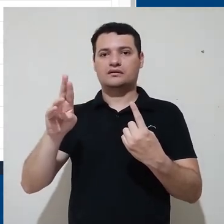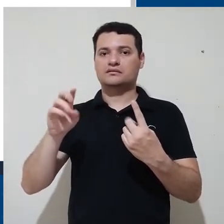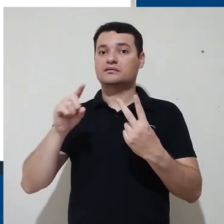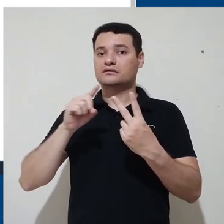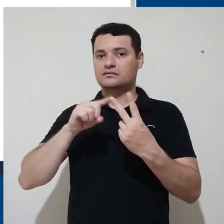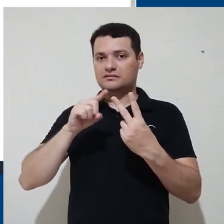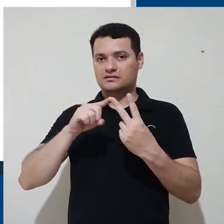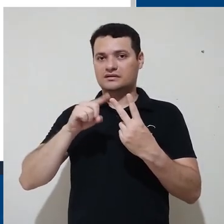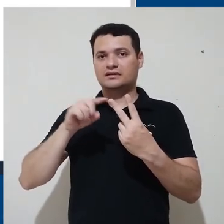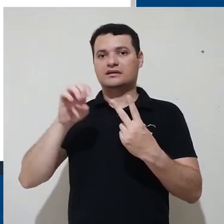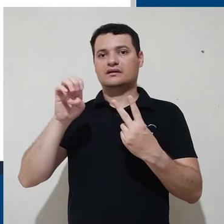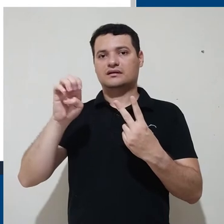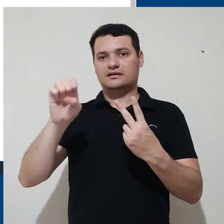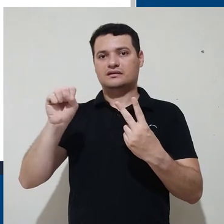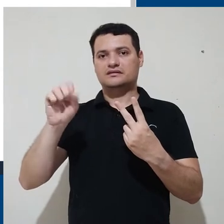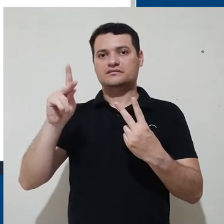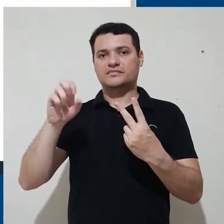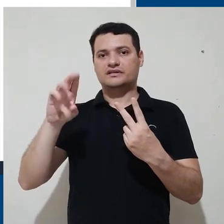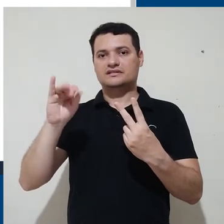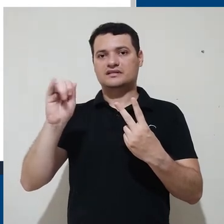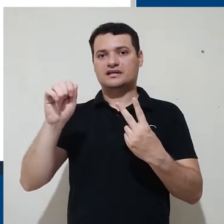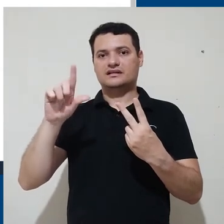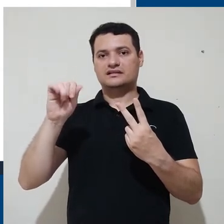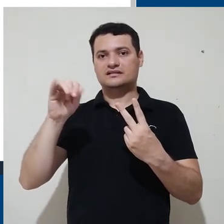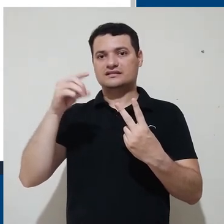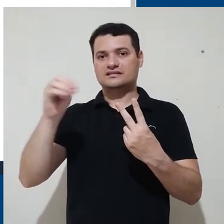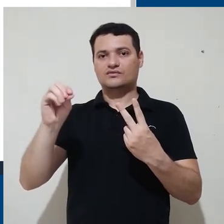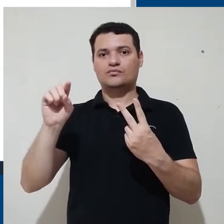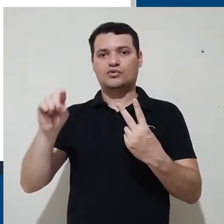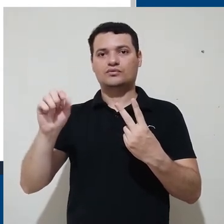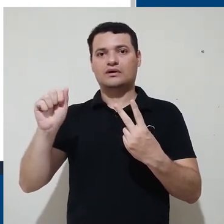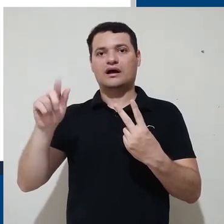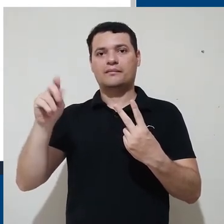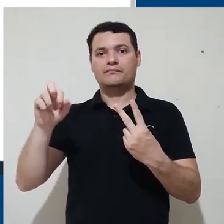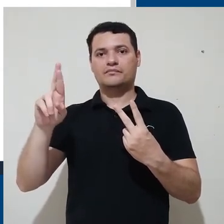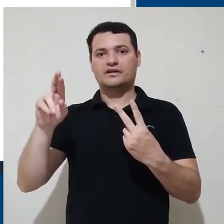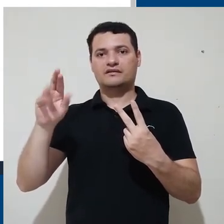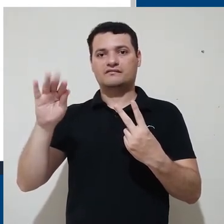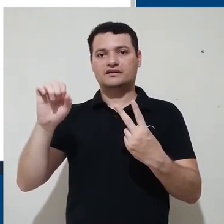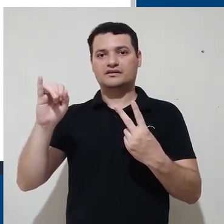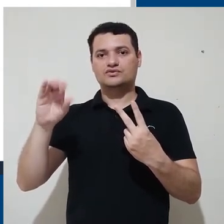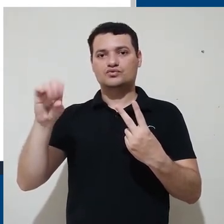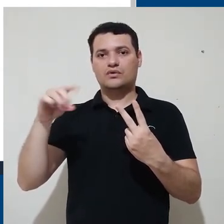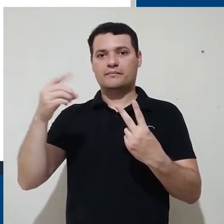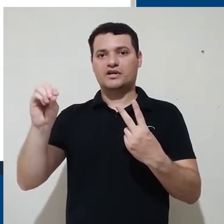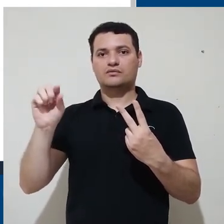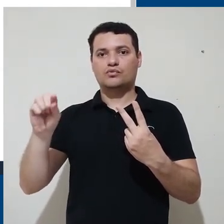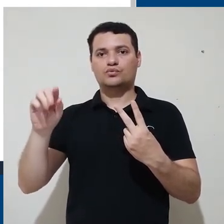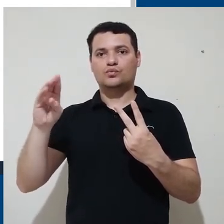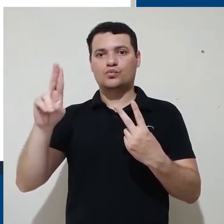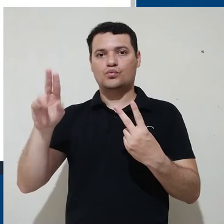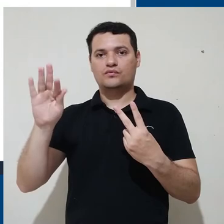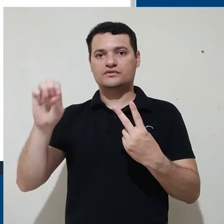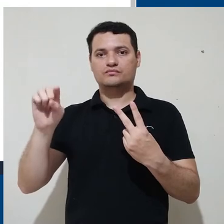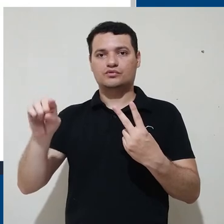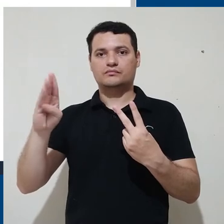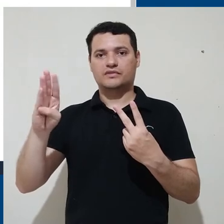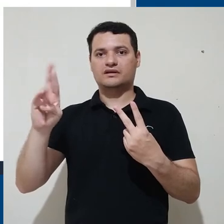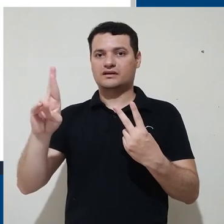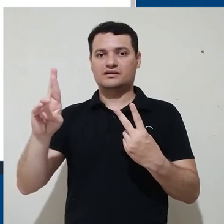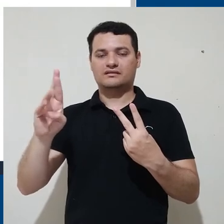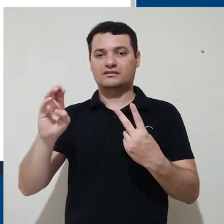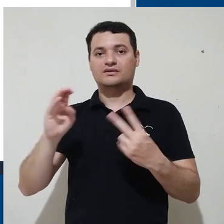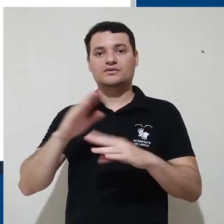cursos de graduação, especializarcao.aperfeiçoamento.ufis.br para os cursos de especialização.